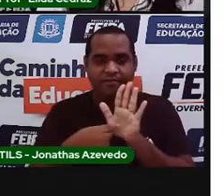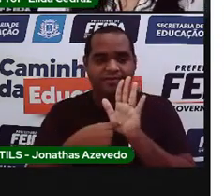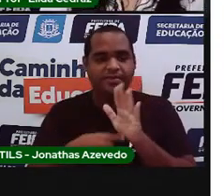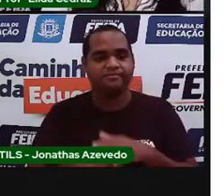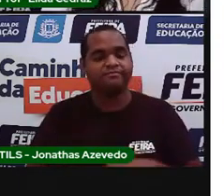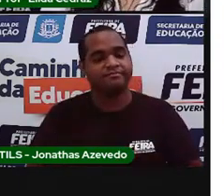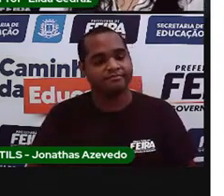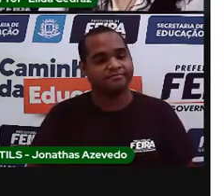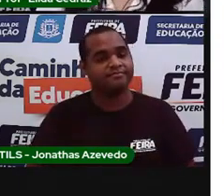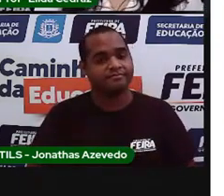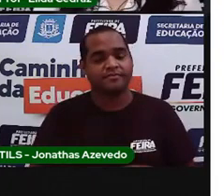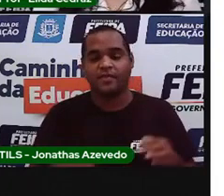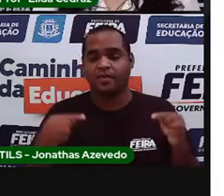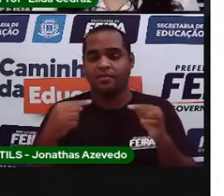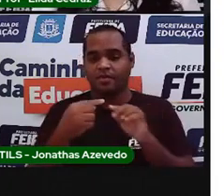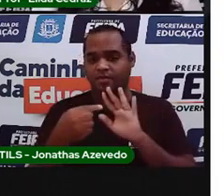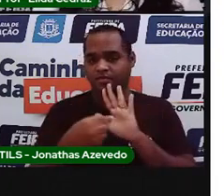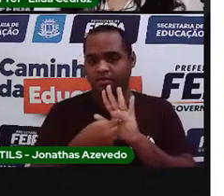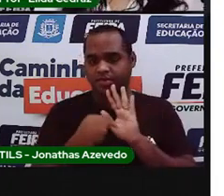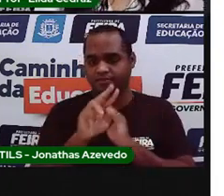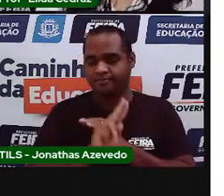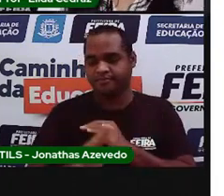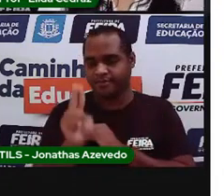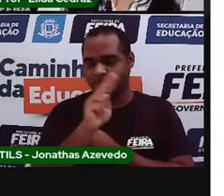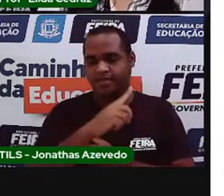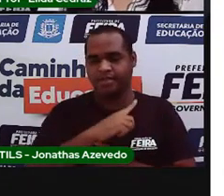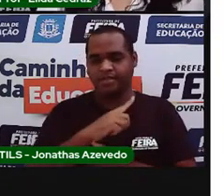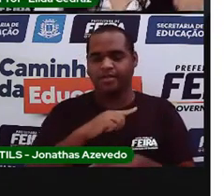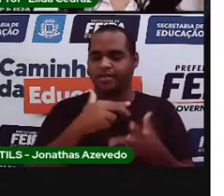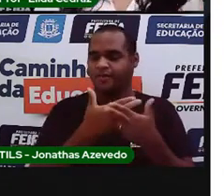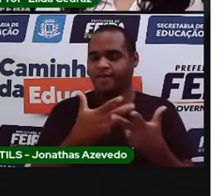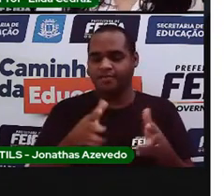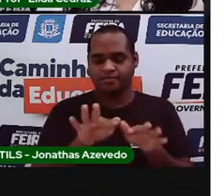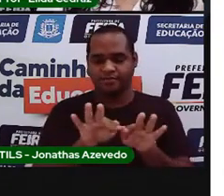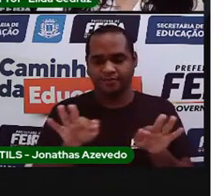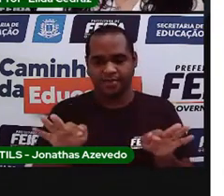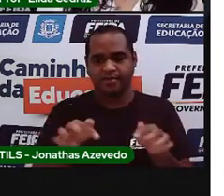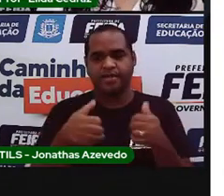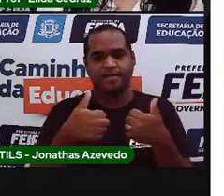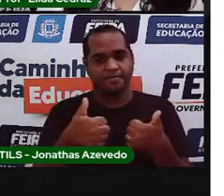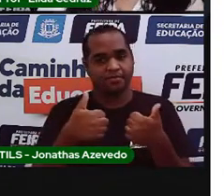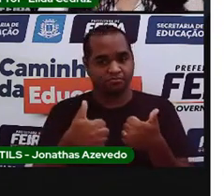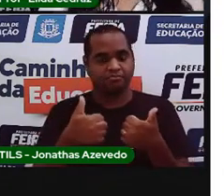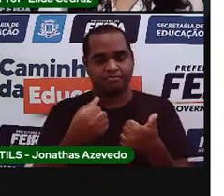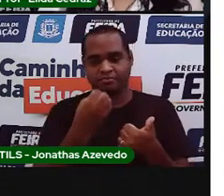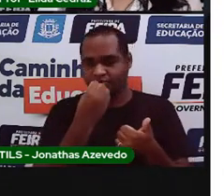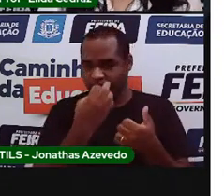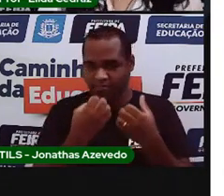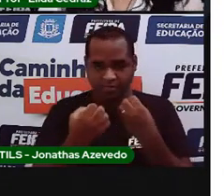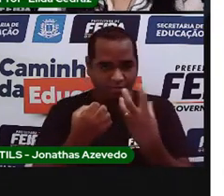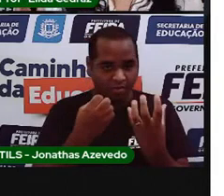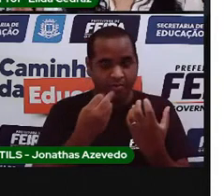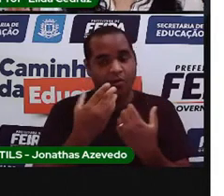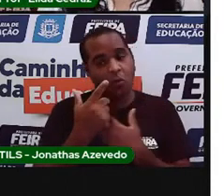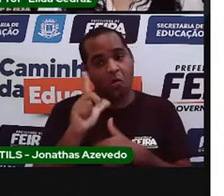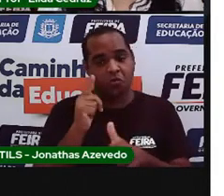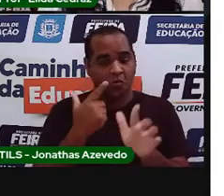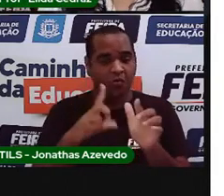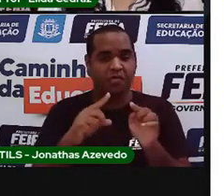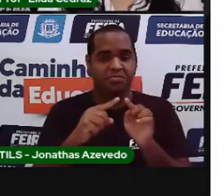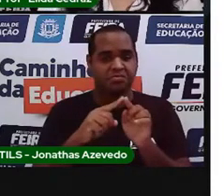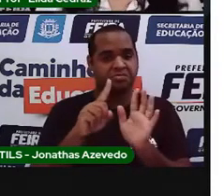O ponto final nós usamos, tanto para as frases afirmativas, quanto para as frases